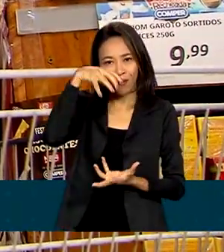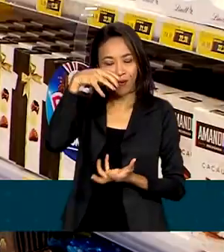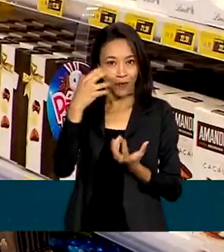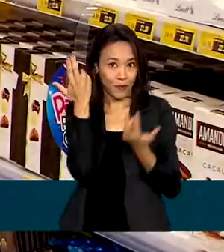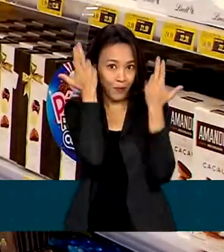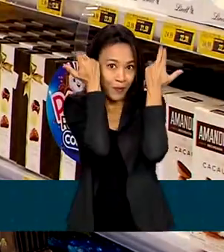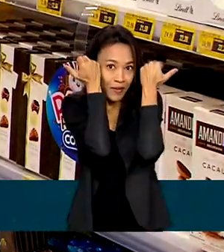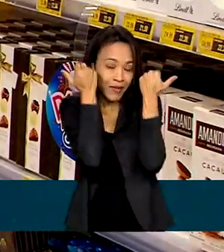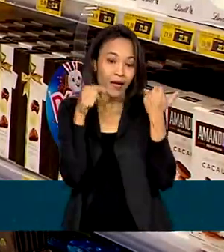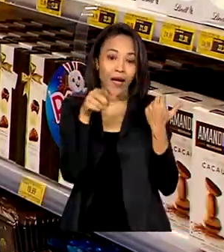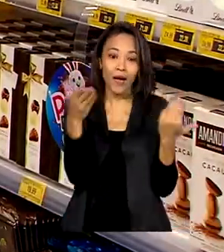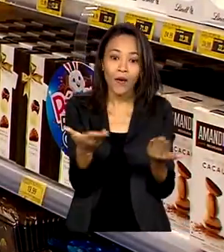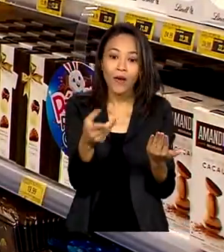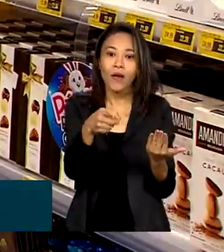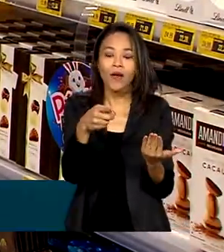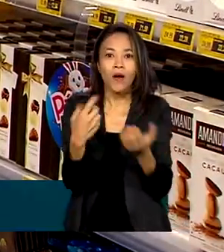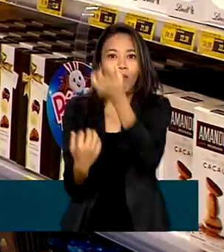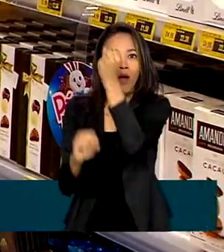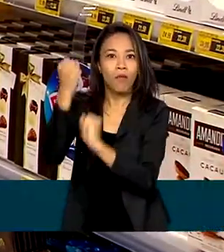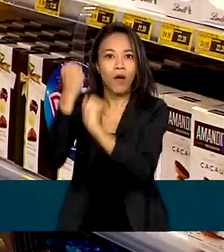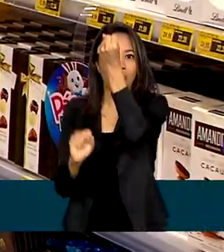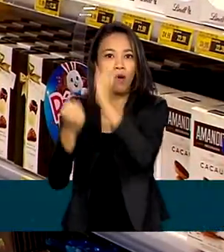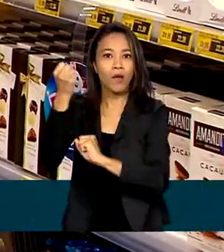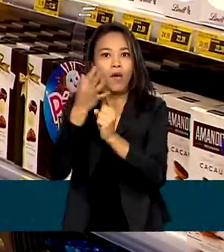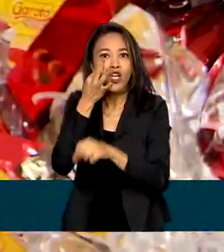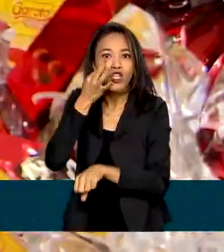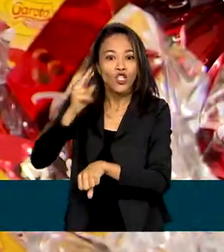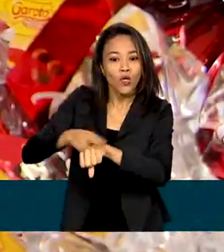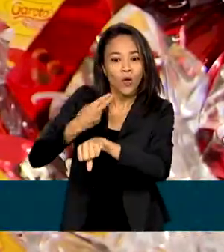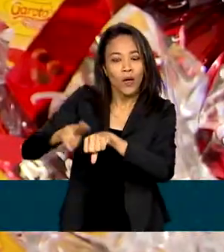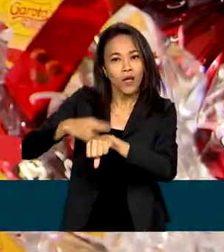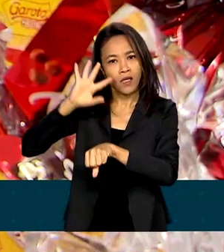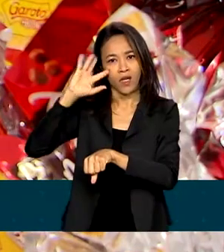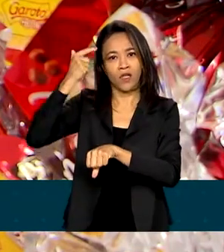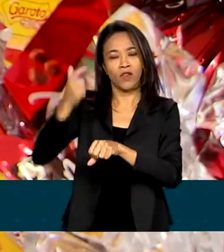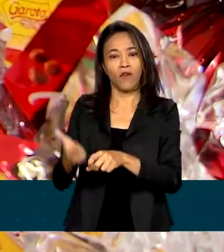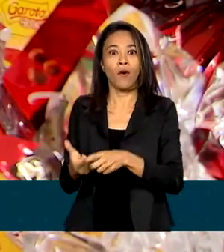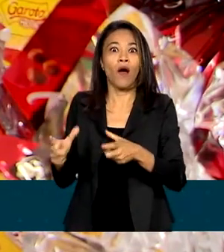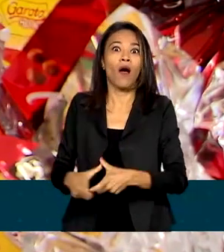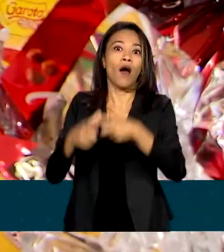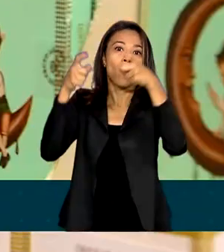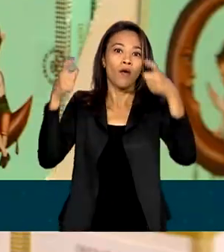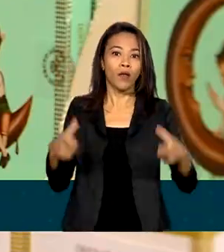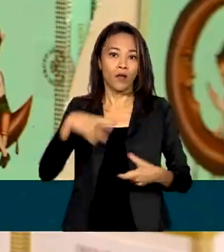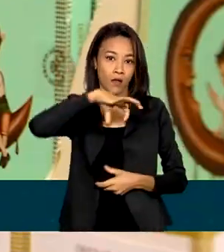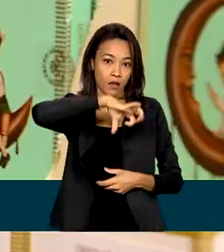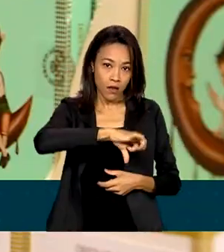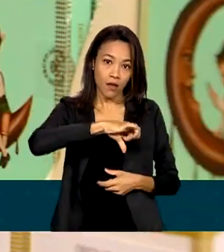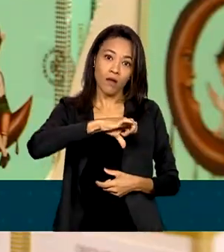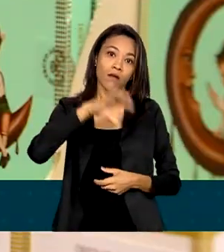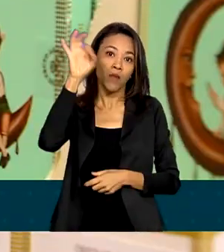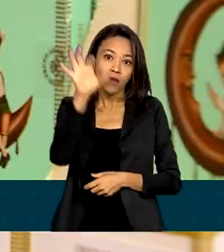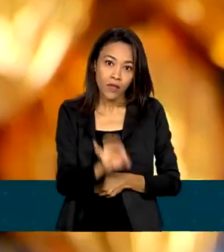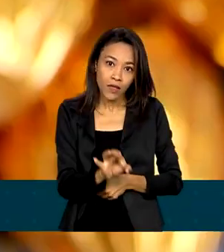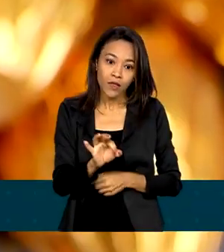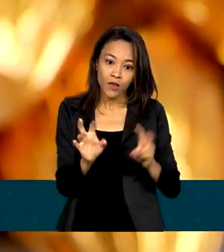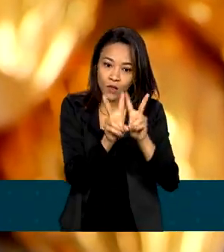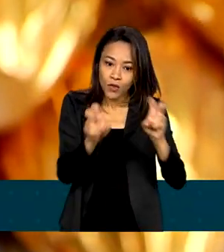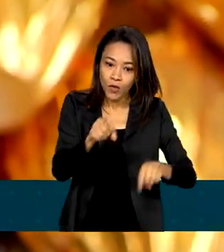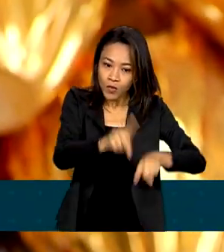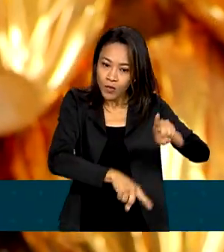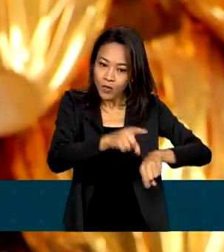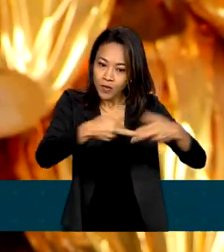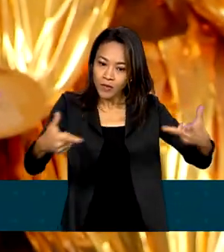grande, o mercado de chocolates resolveu aumentar a oferta em 9% dos produtos de lançamento